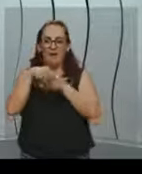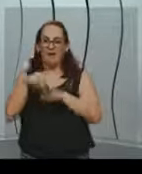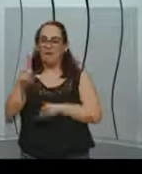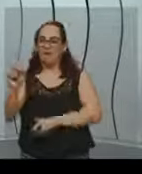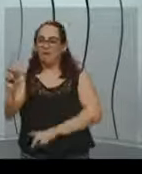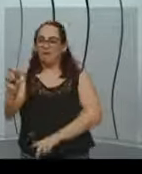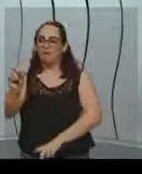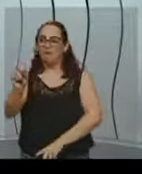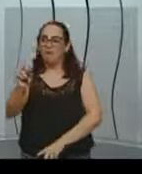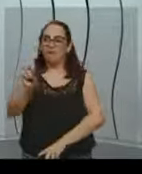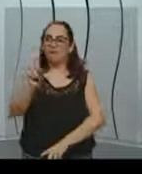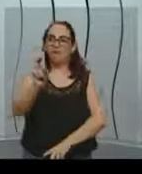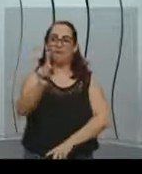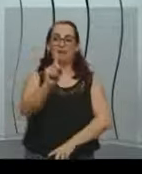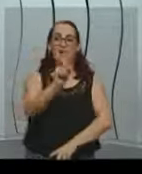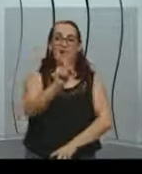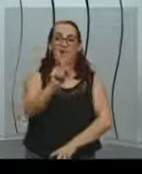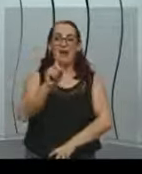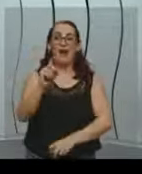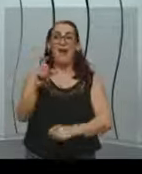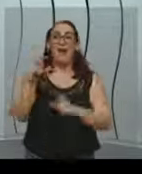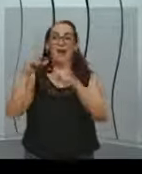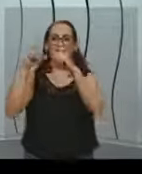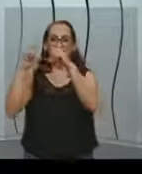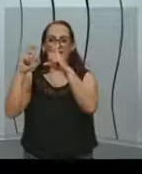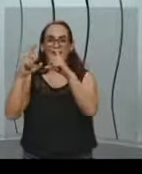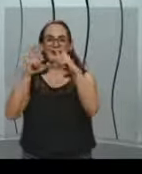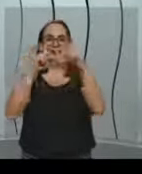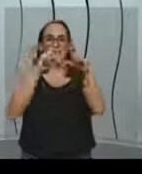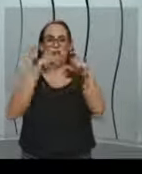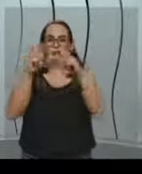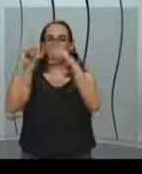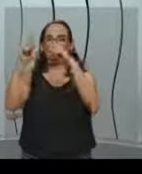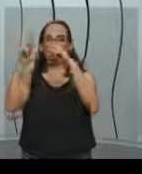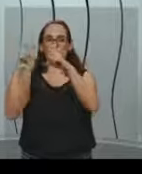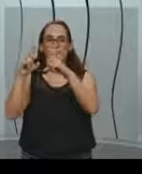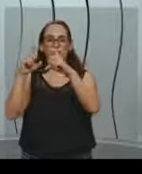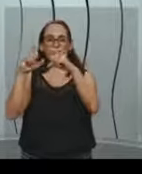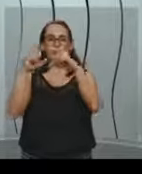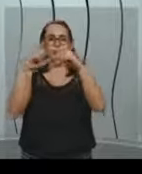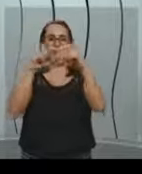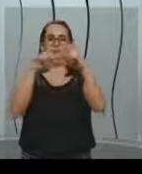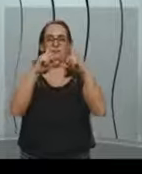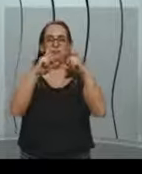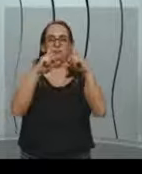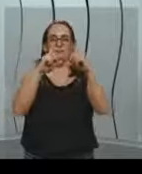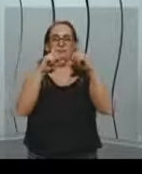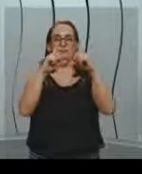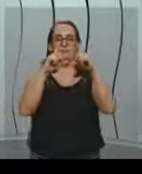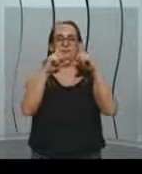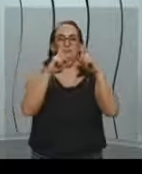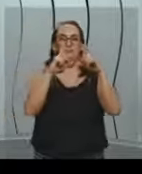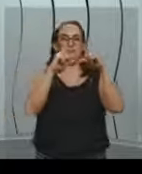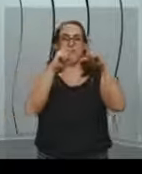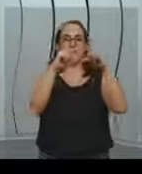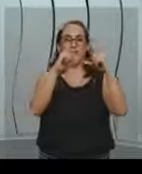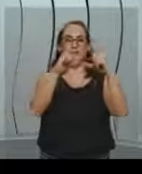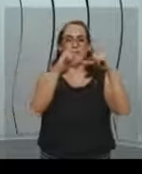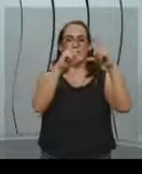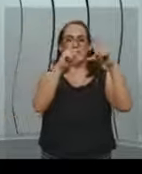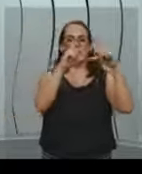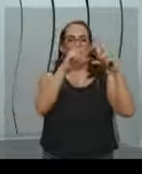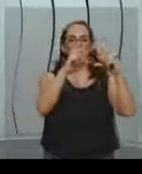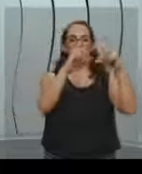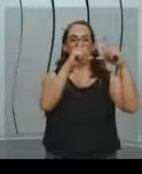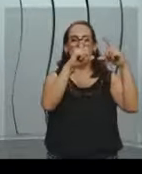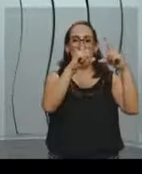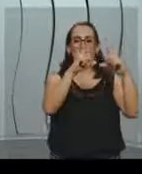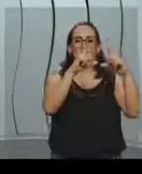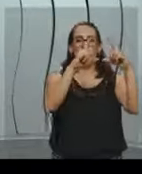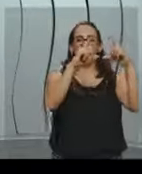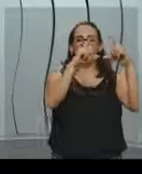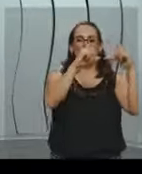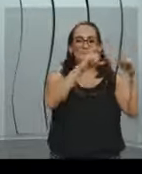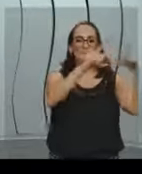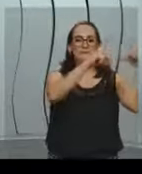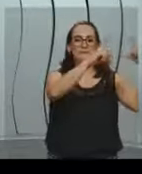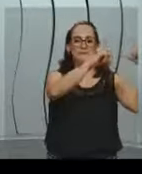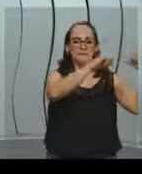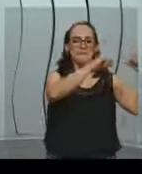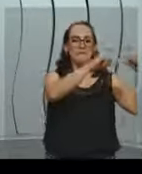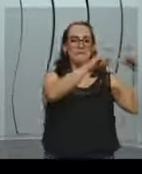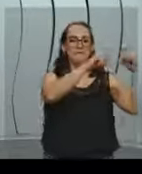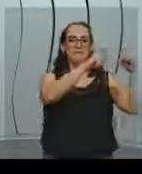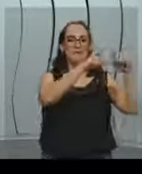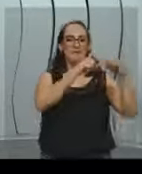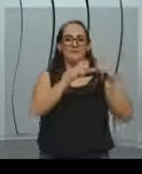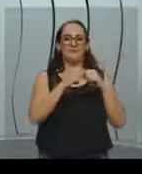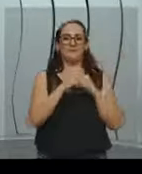os passos do cavalo. Já existia um sistema elétrico para acionar o disparo dessa câmera,